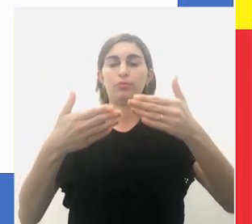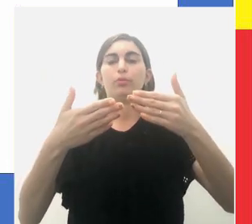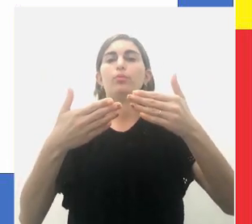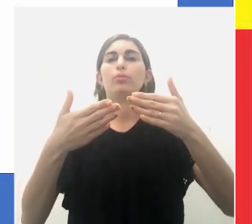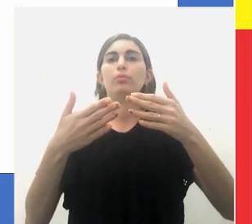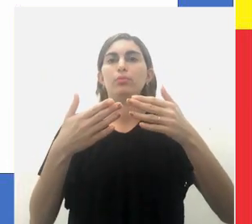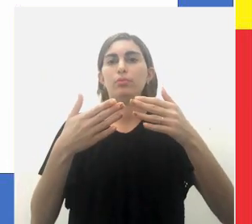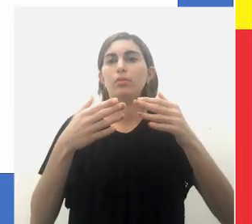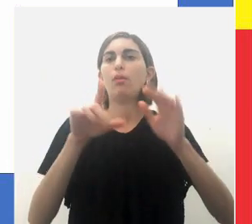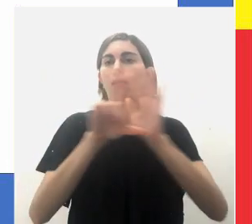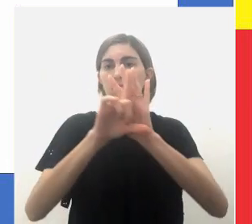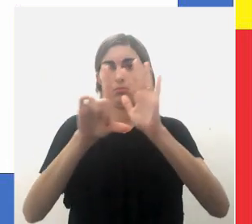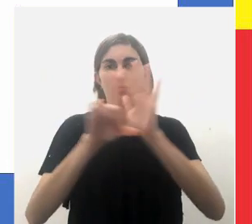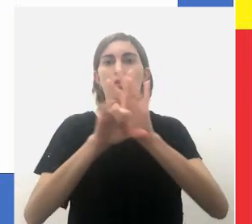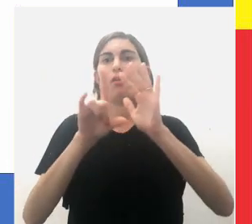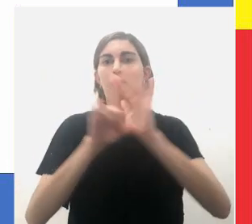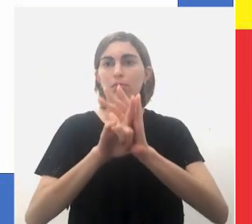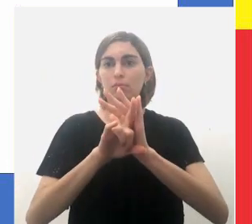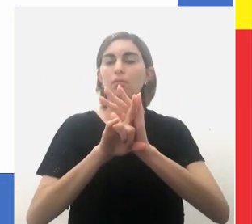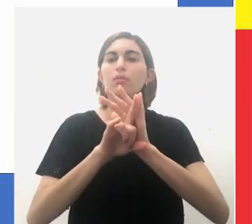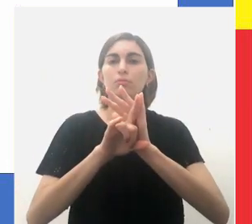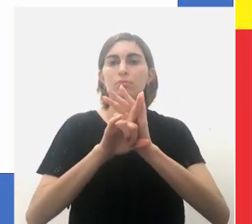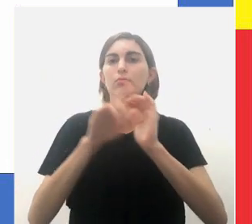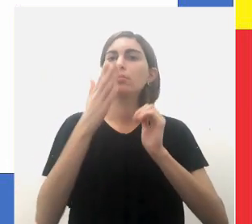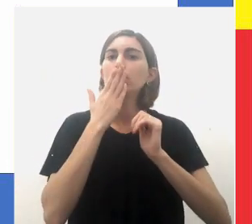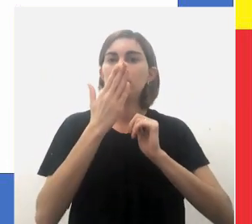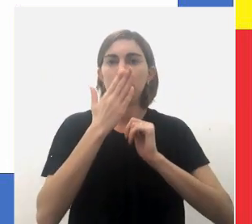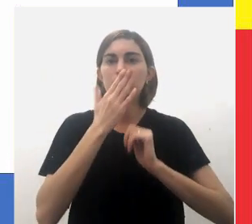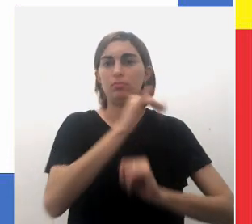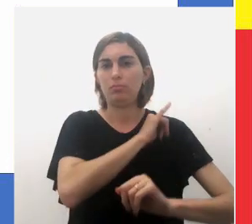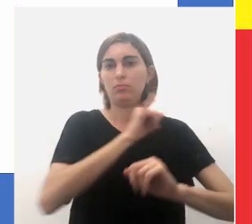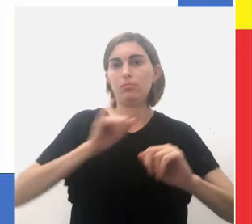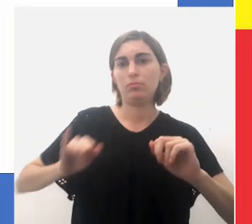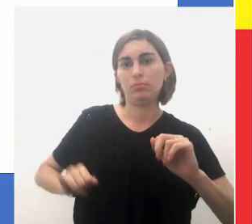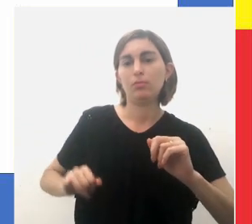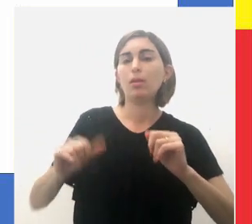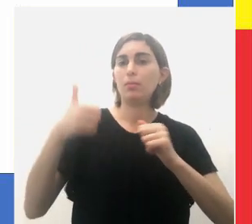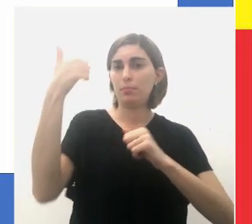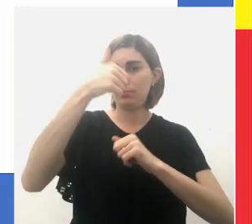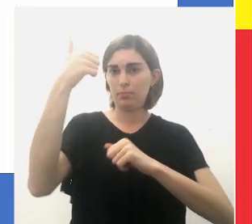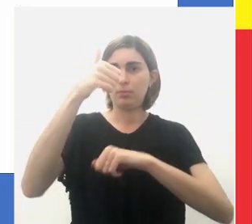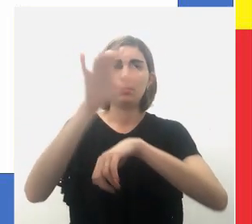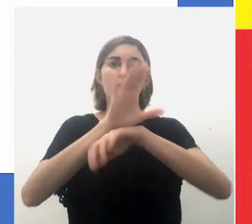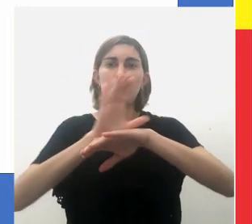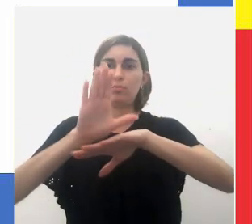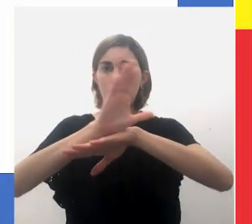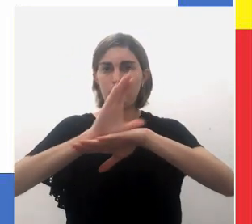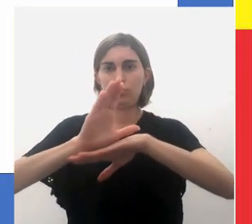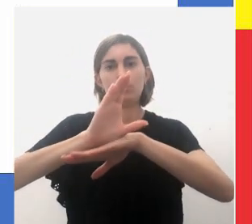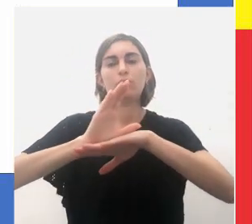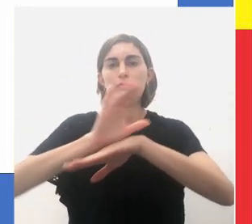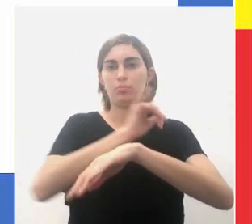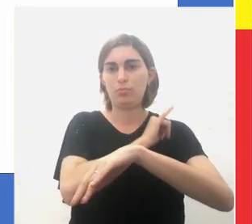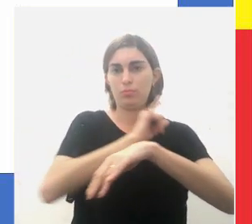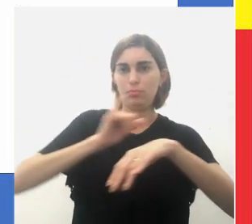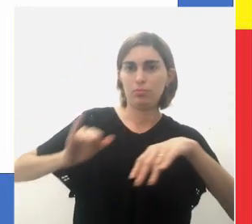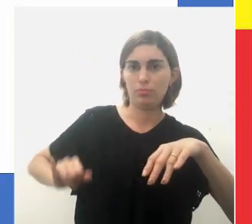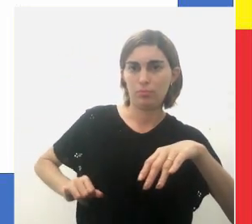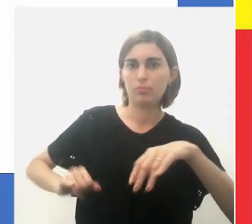legislação indigenista no império. Então, a primeira constituição do império